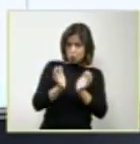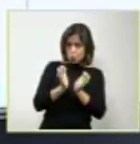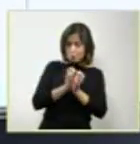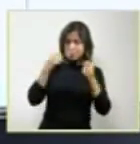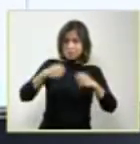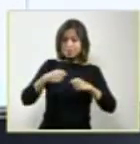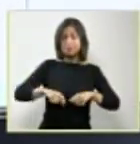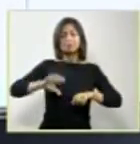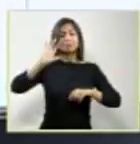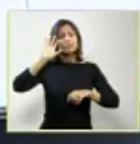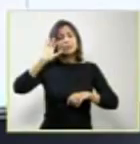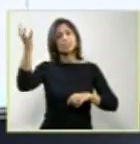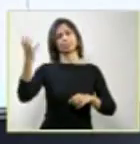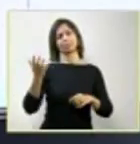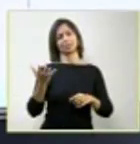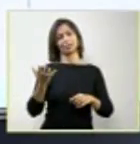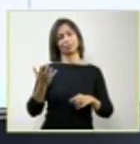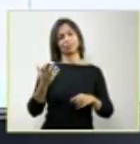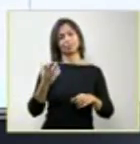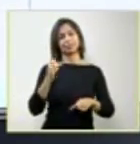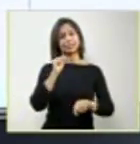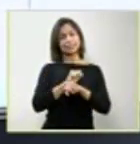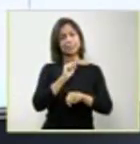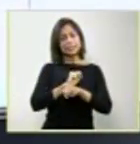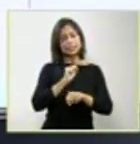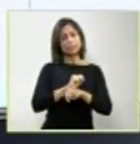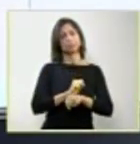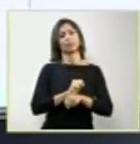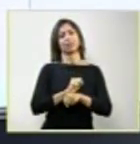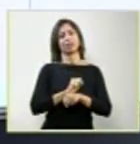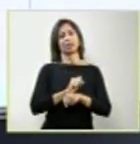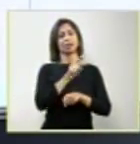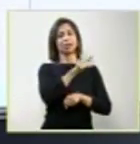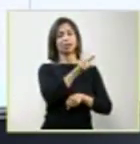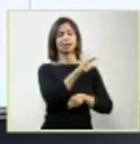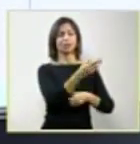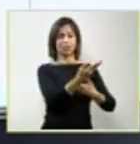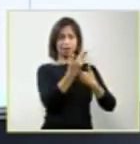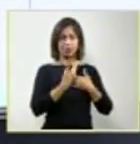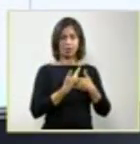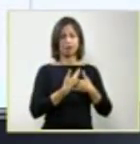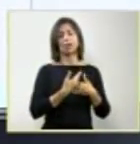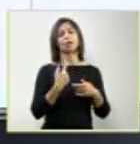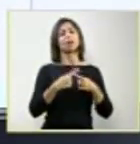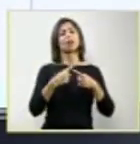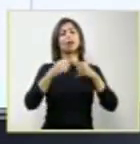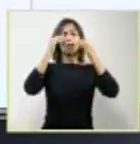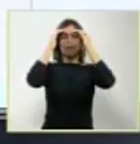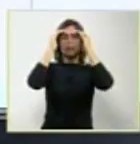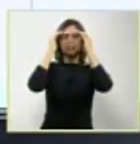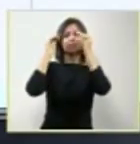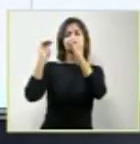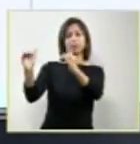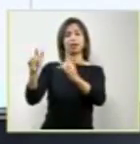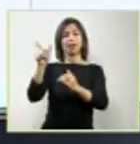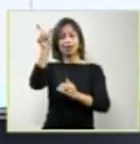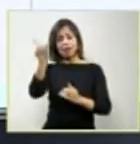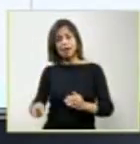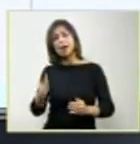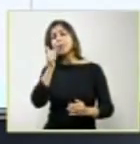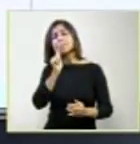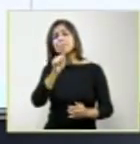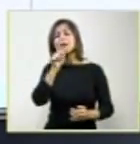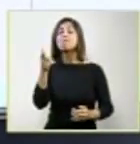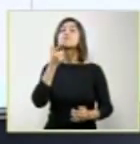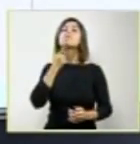entendimento que estamos agindo em benefício do paciente, respeitando aquelas que desejam manter a